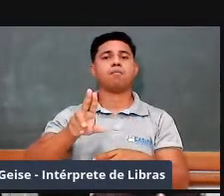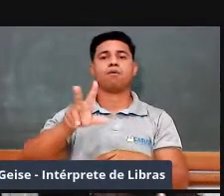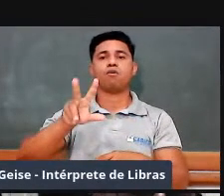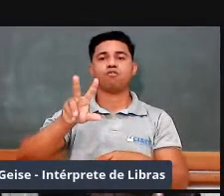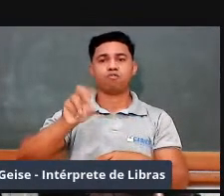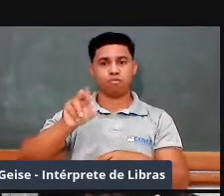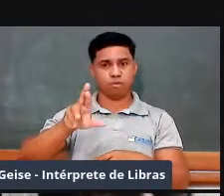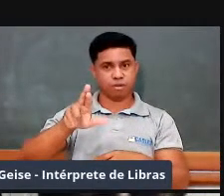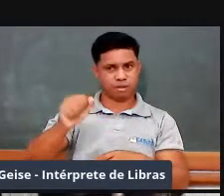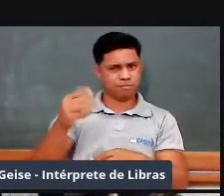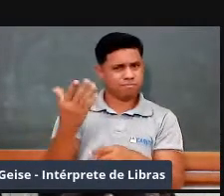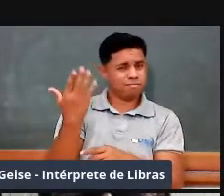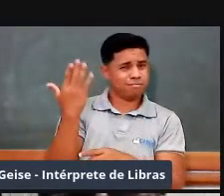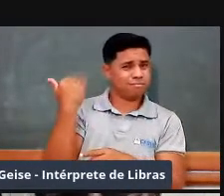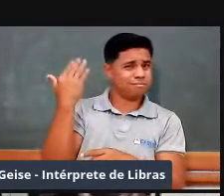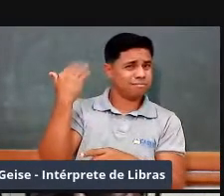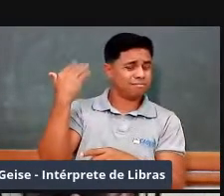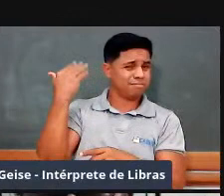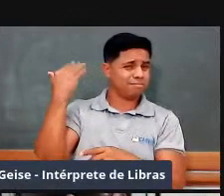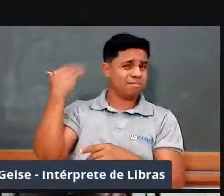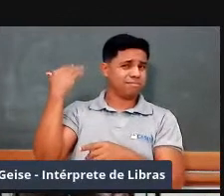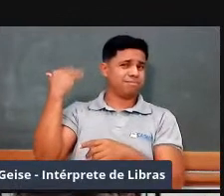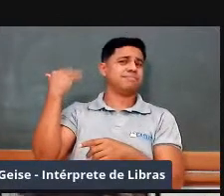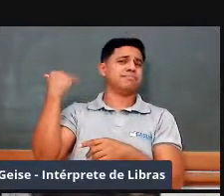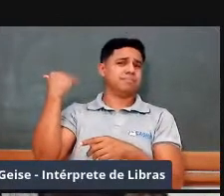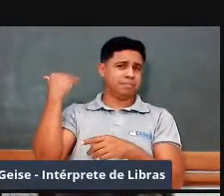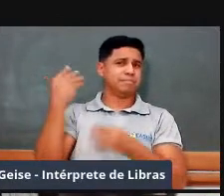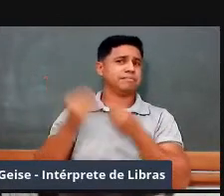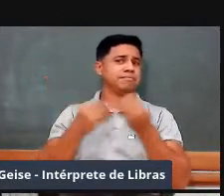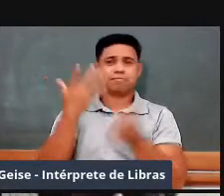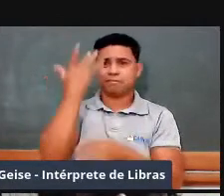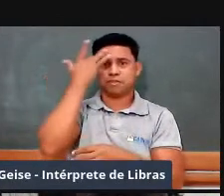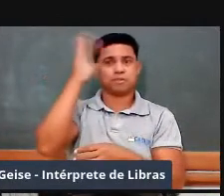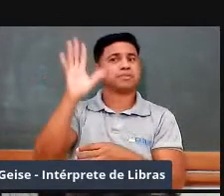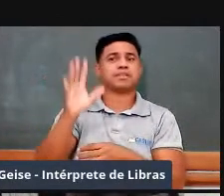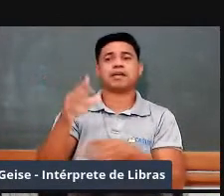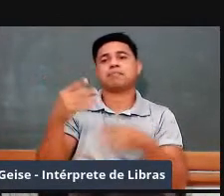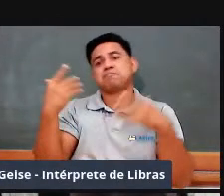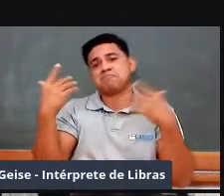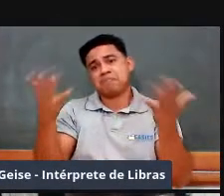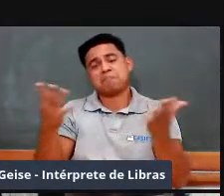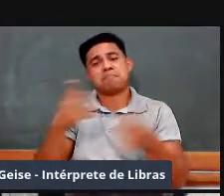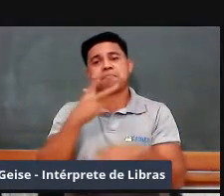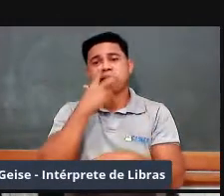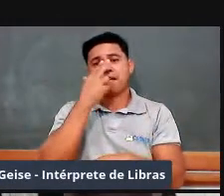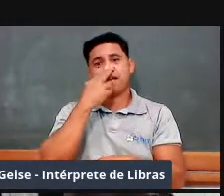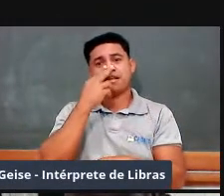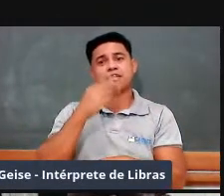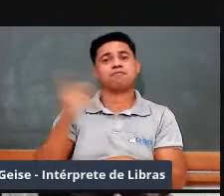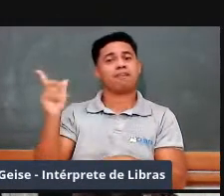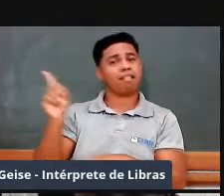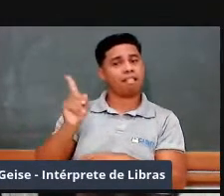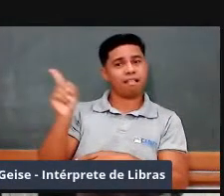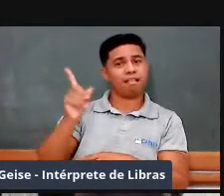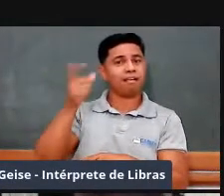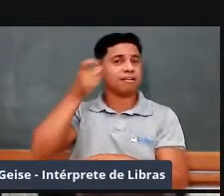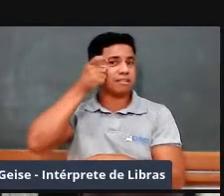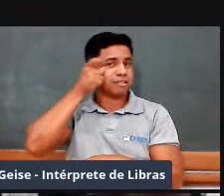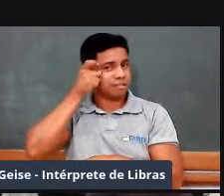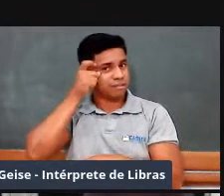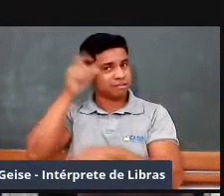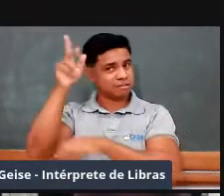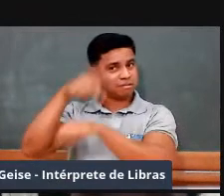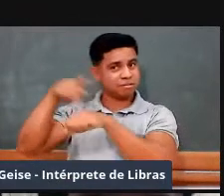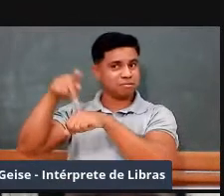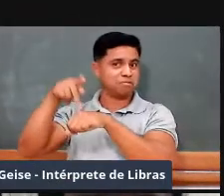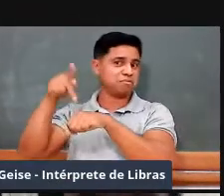veio a determinada coisa, a gente diz que foram os chineses. Os chineses inventaram a pólvora, não é? Ela é muito antiga, mas